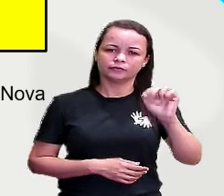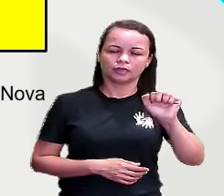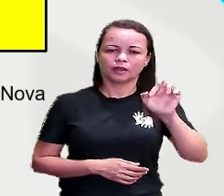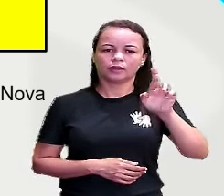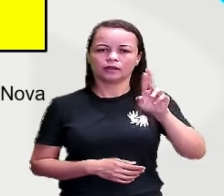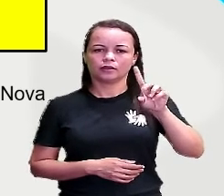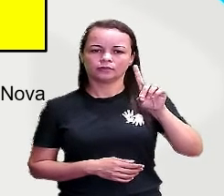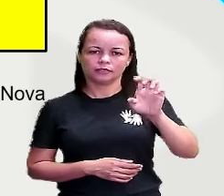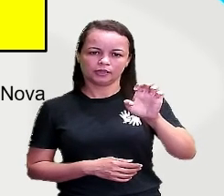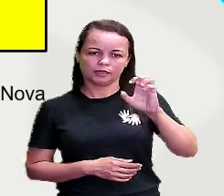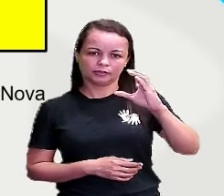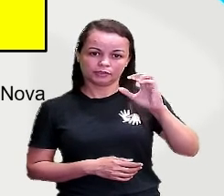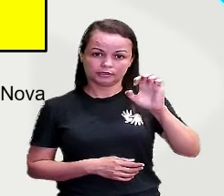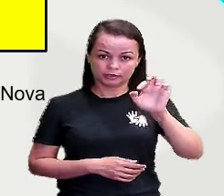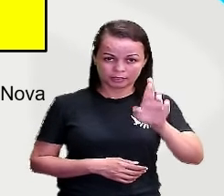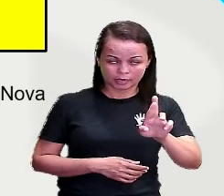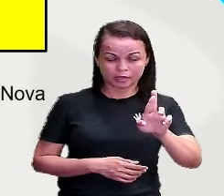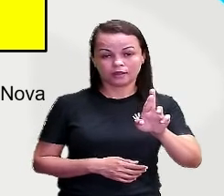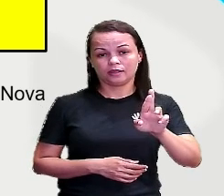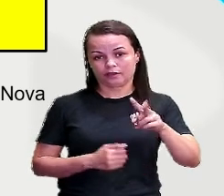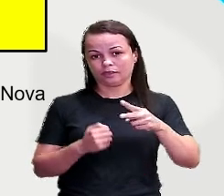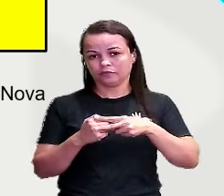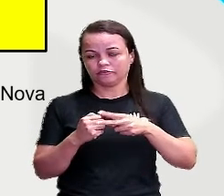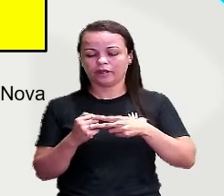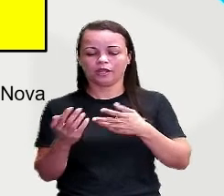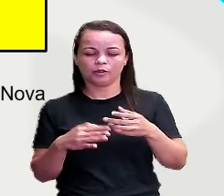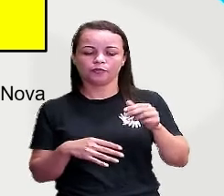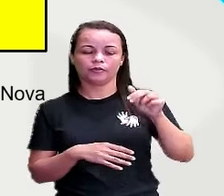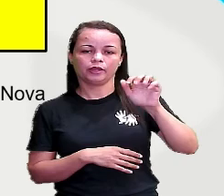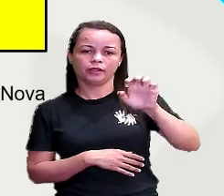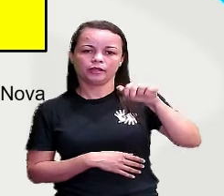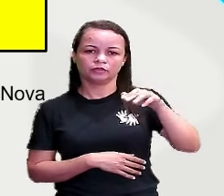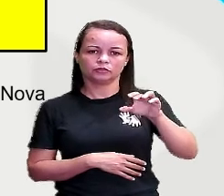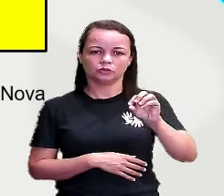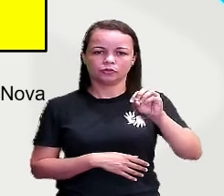o ser indicando o estado, né?